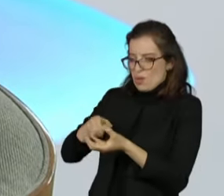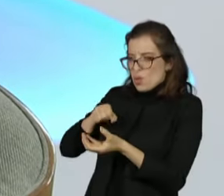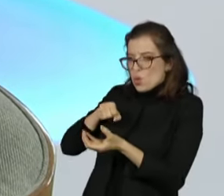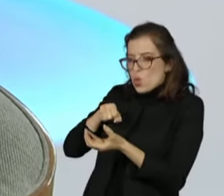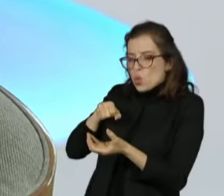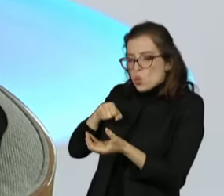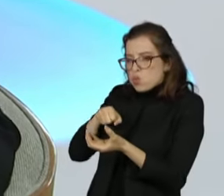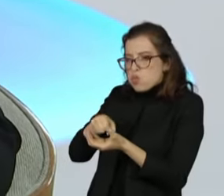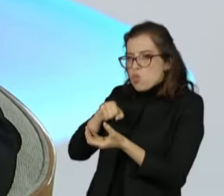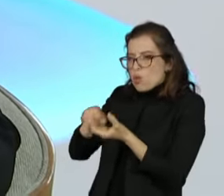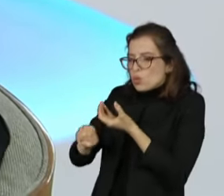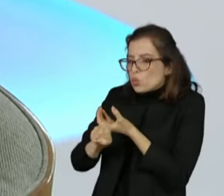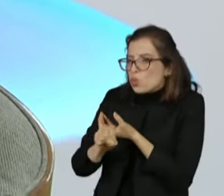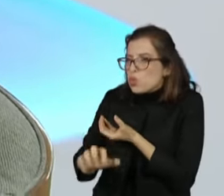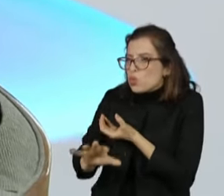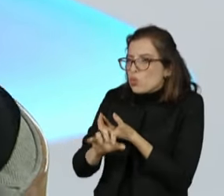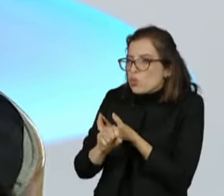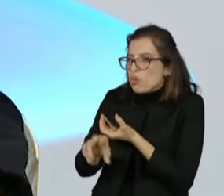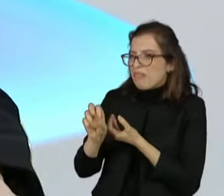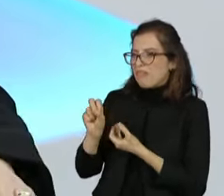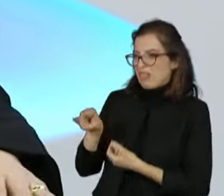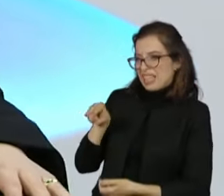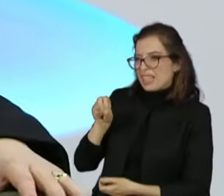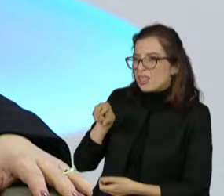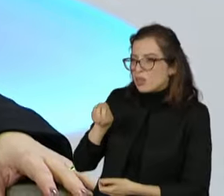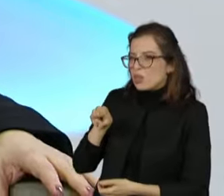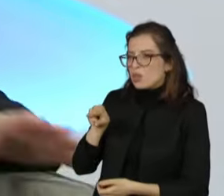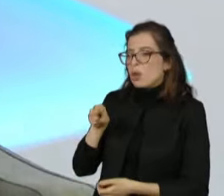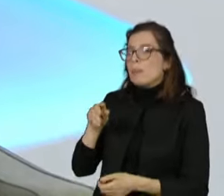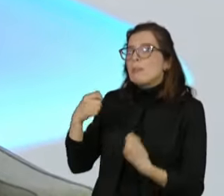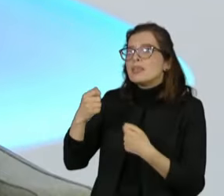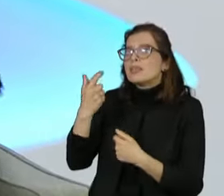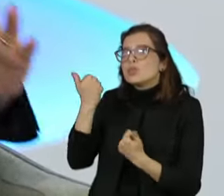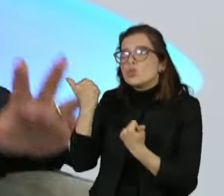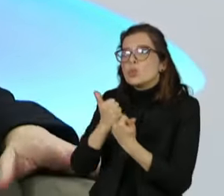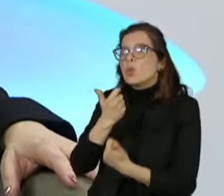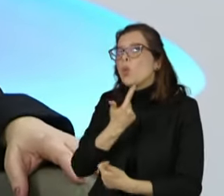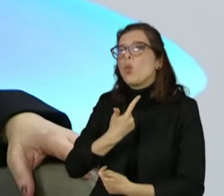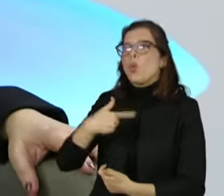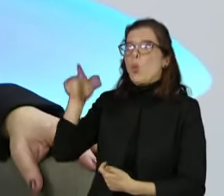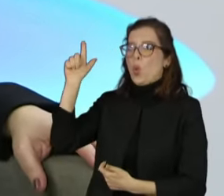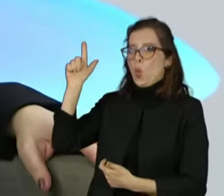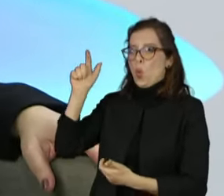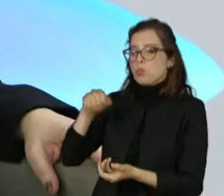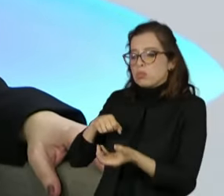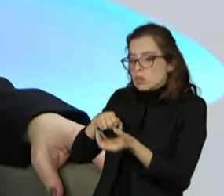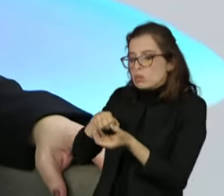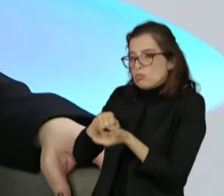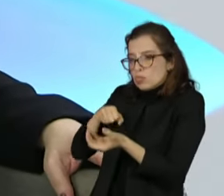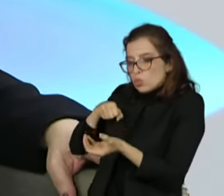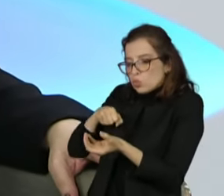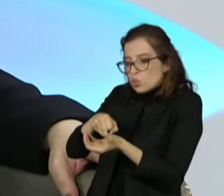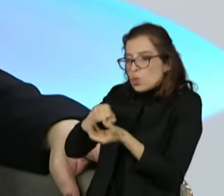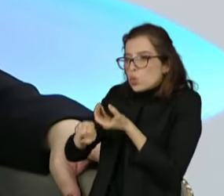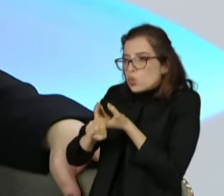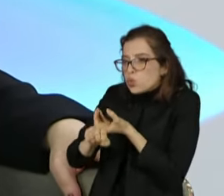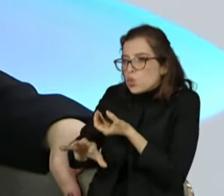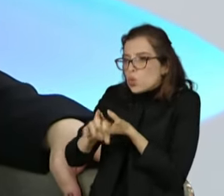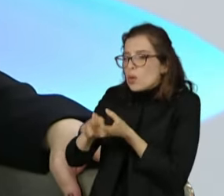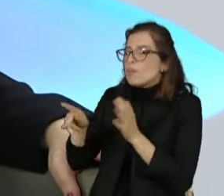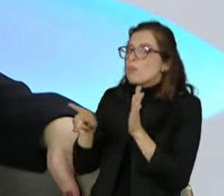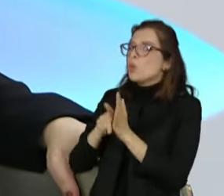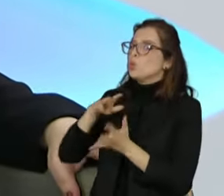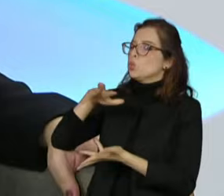favorável avançarmos nessa questão na biomolécula que está sendo analisada pelo Brasil, pelo mundo. Inclusive, podendo